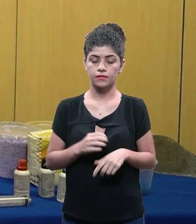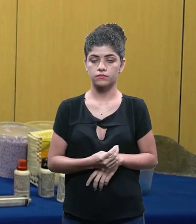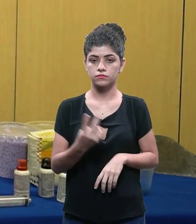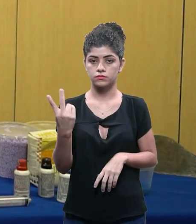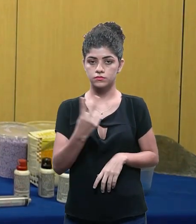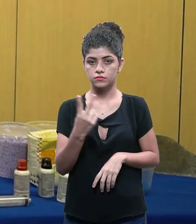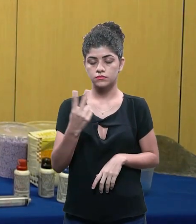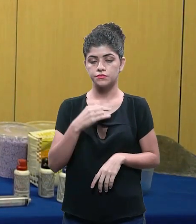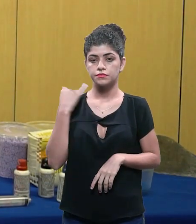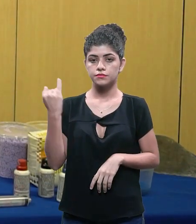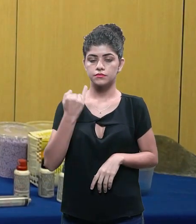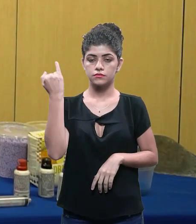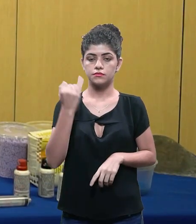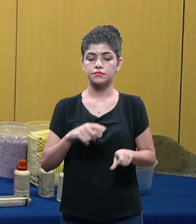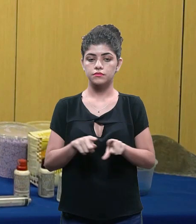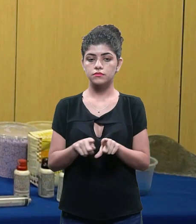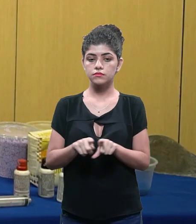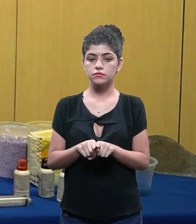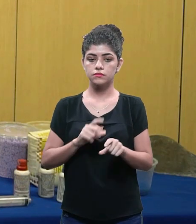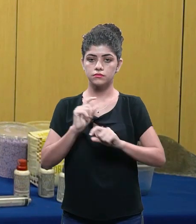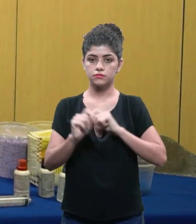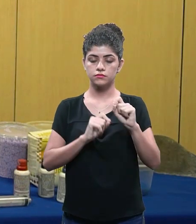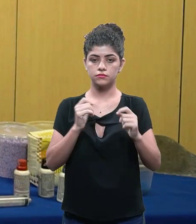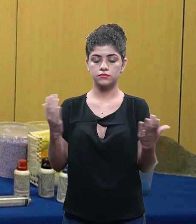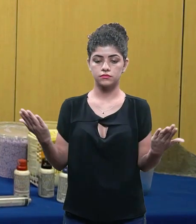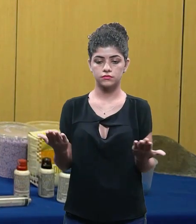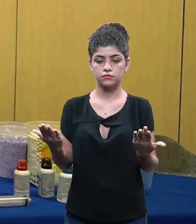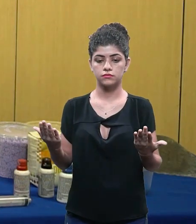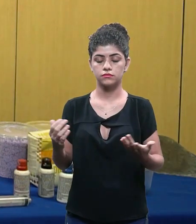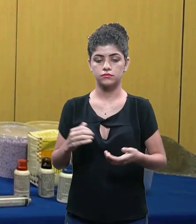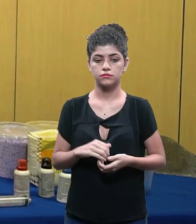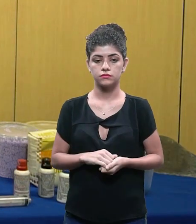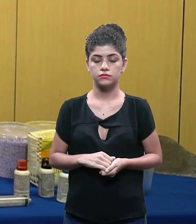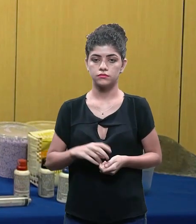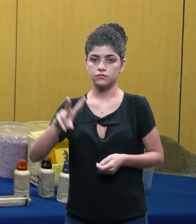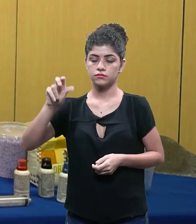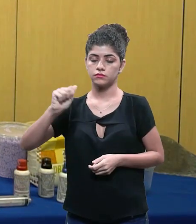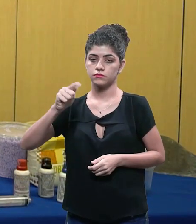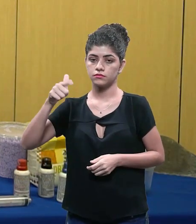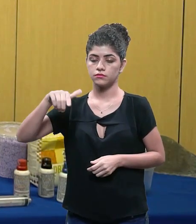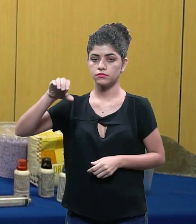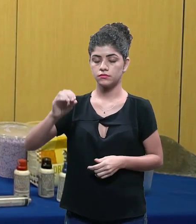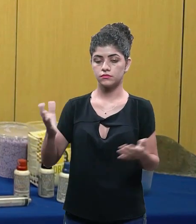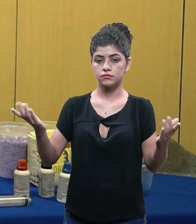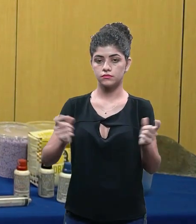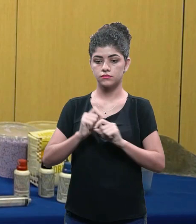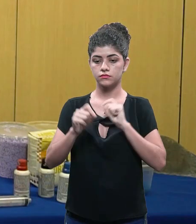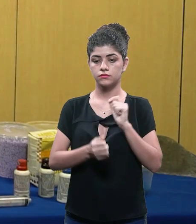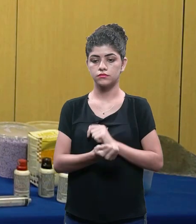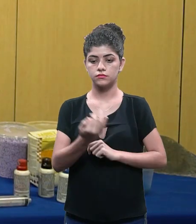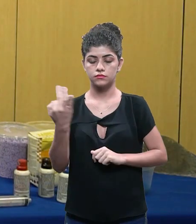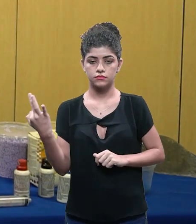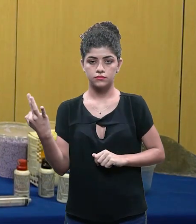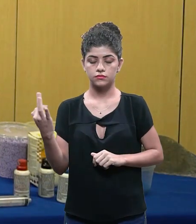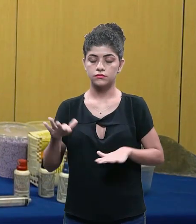proporção então esse é o segundo passo tão importante quanto todos os outros já defini meu método sustentável certo? vai ser um vaso